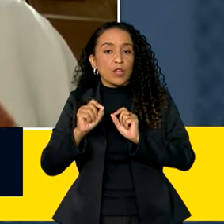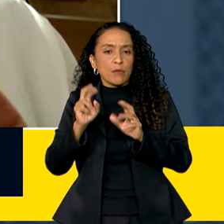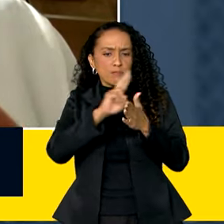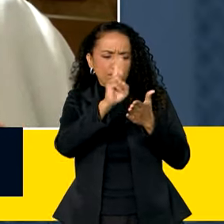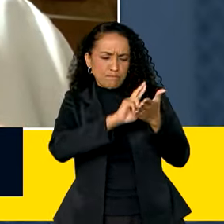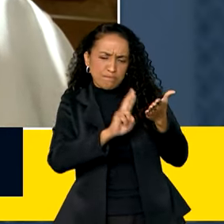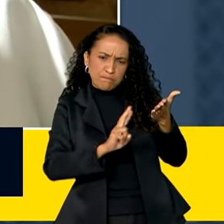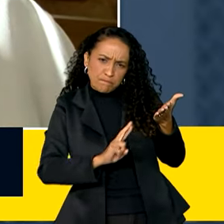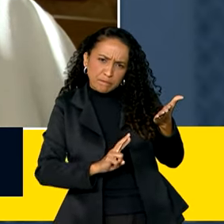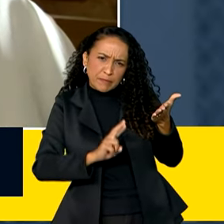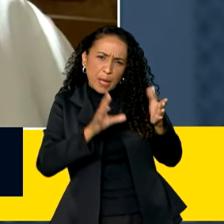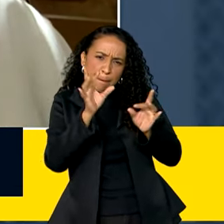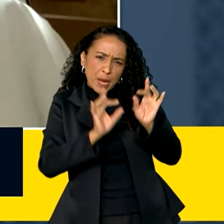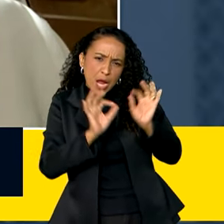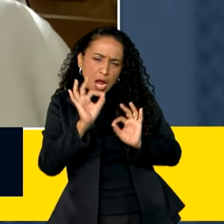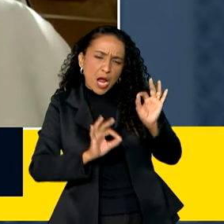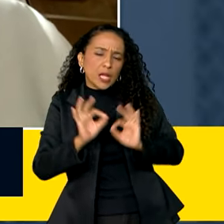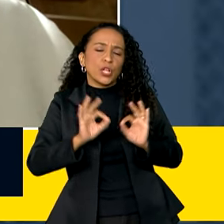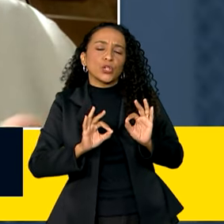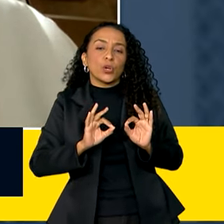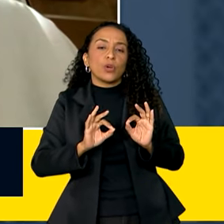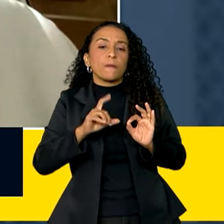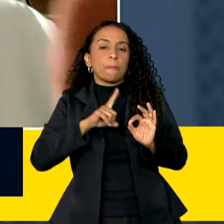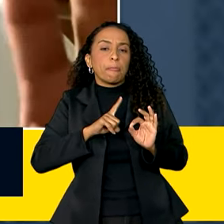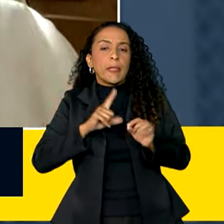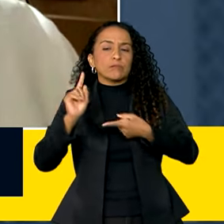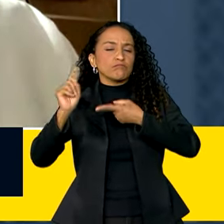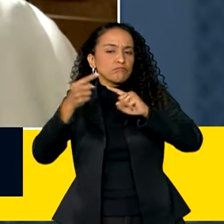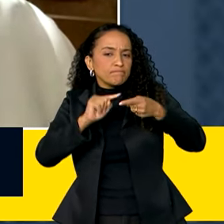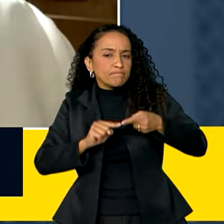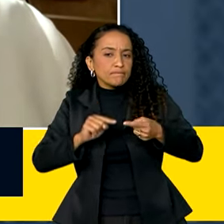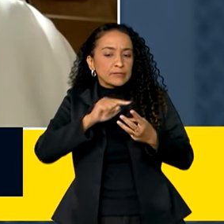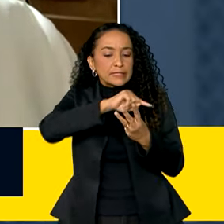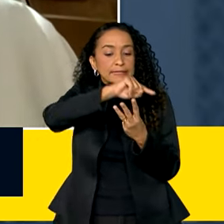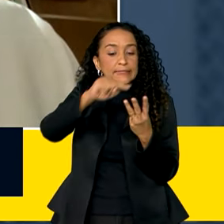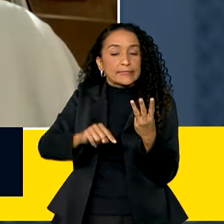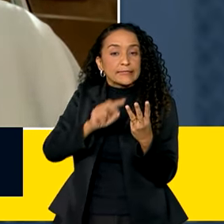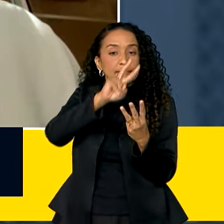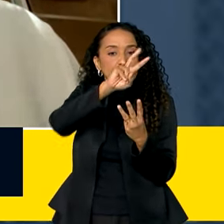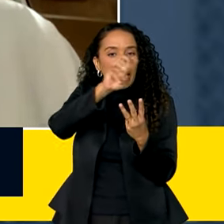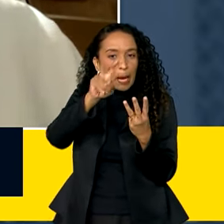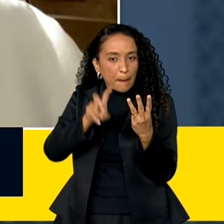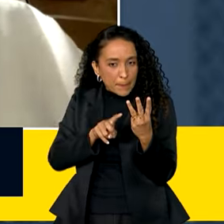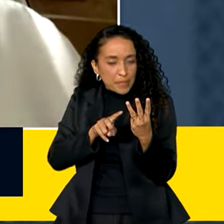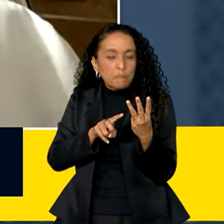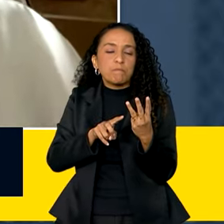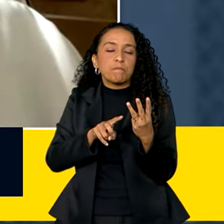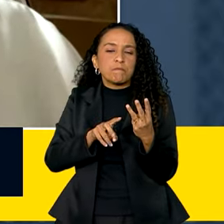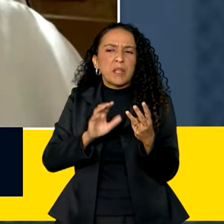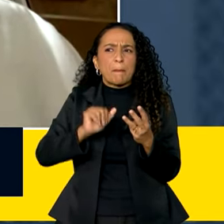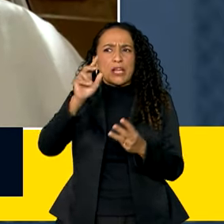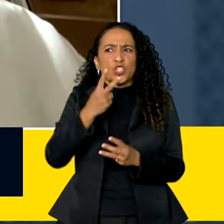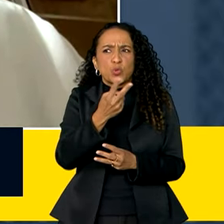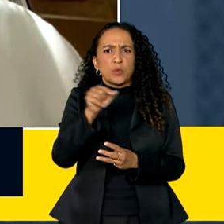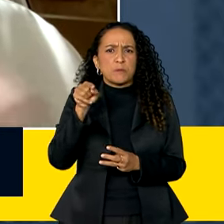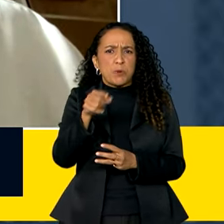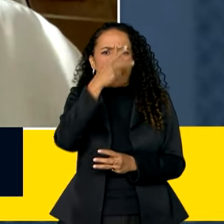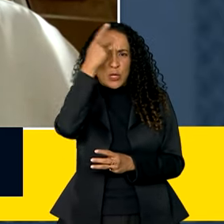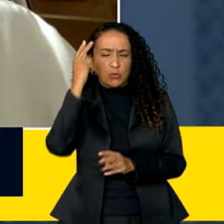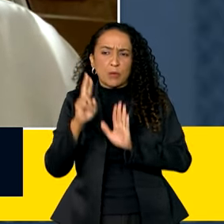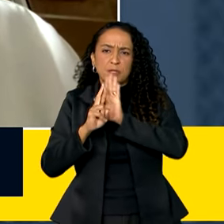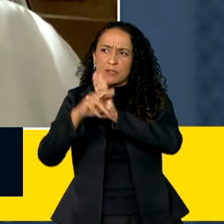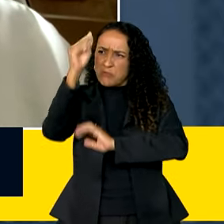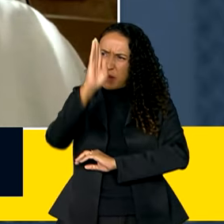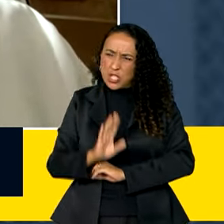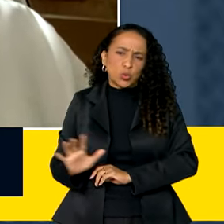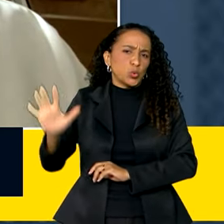relatório preparatório, onde foi discutido os três temas, com mais de duas mil pessoas representadas